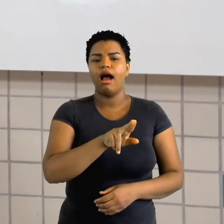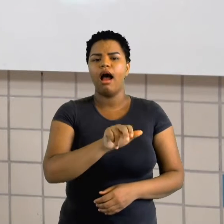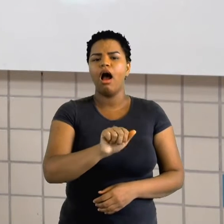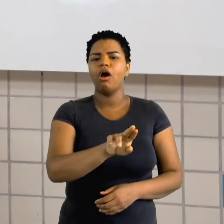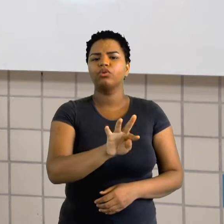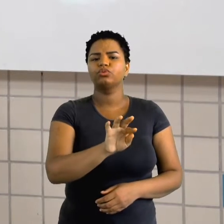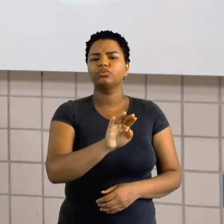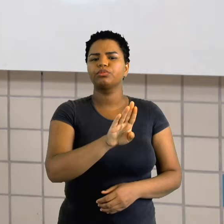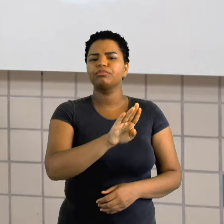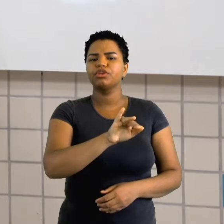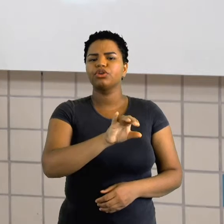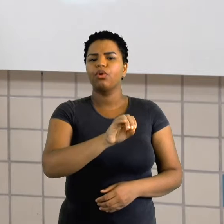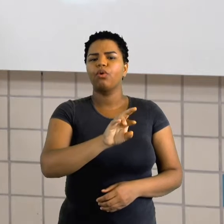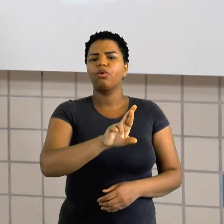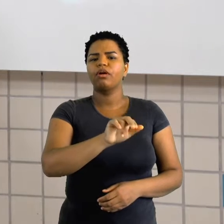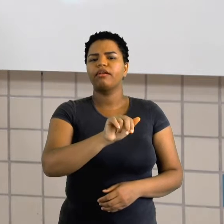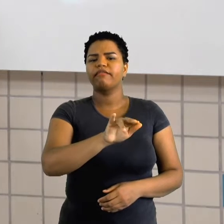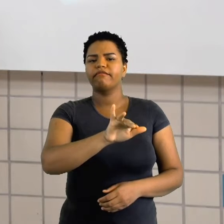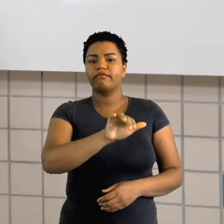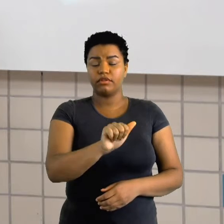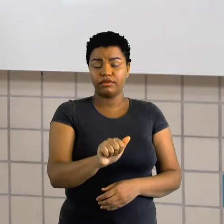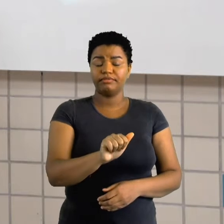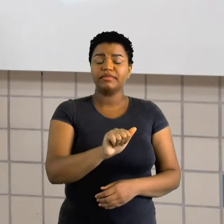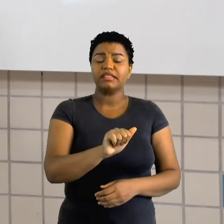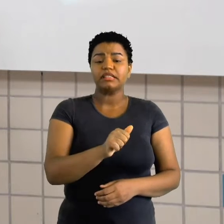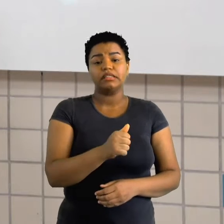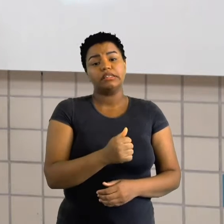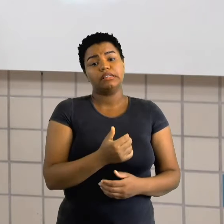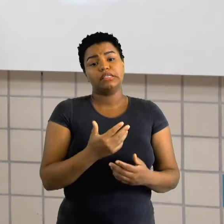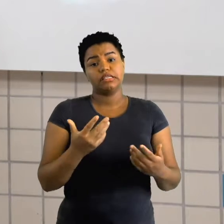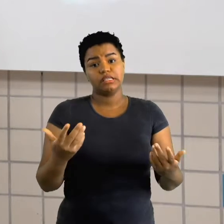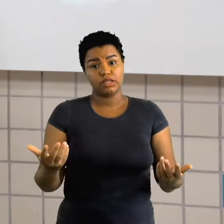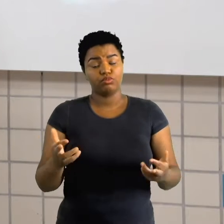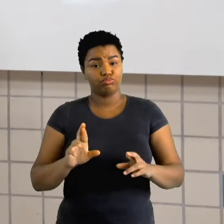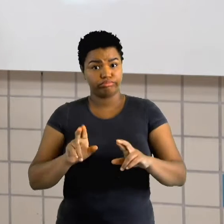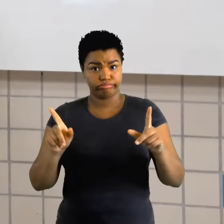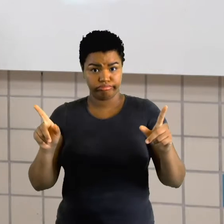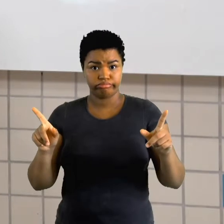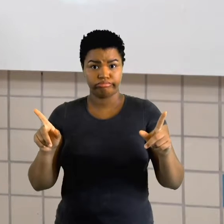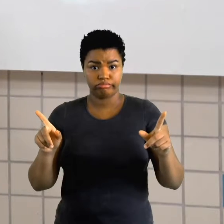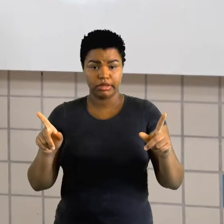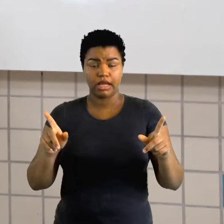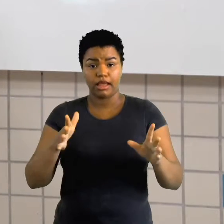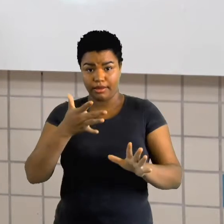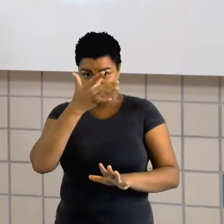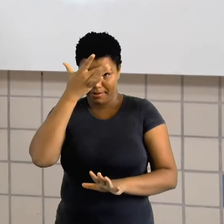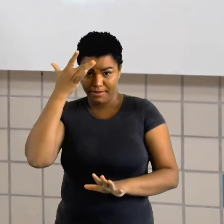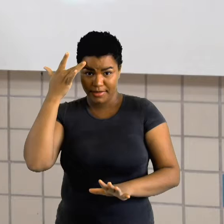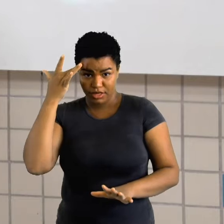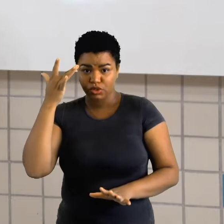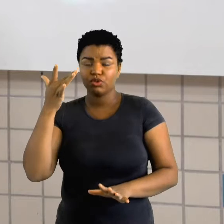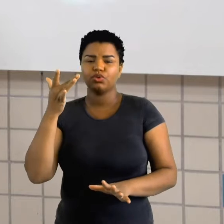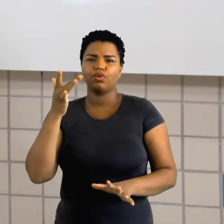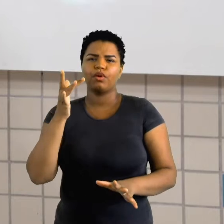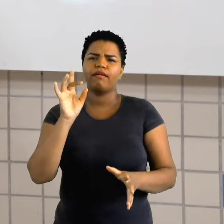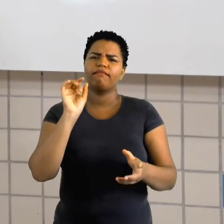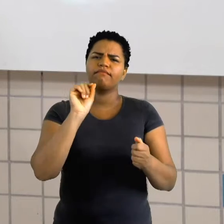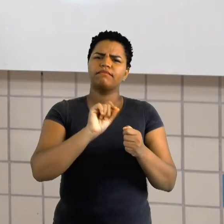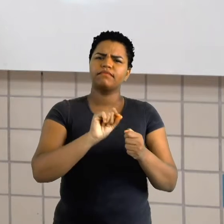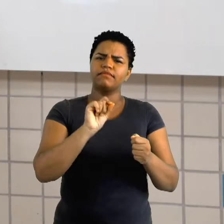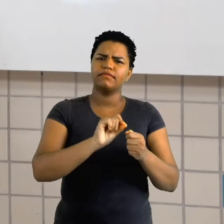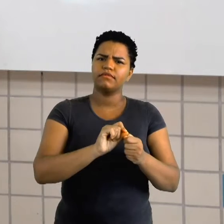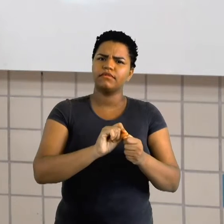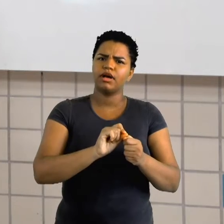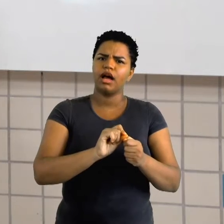Autobiografia é quando a pessoa faz o relato, escreve